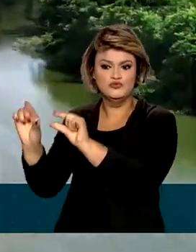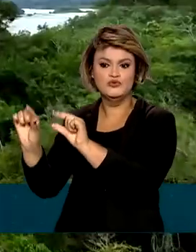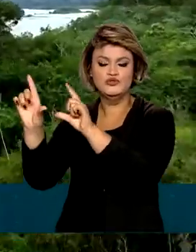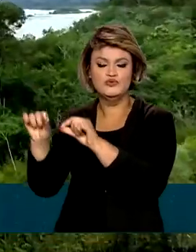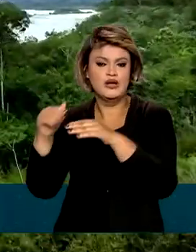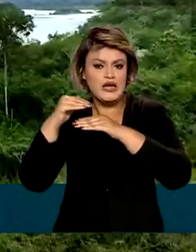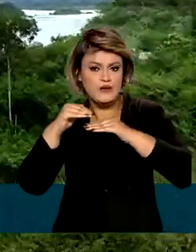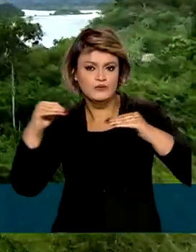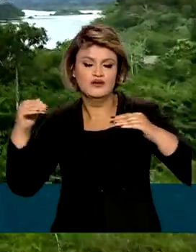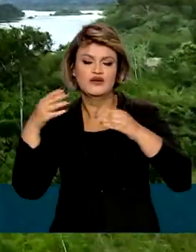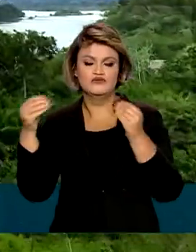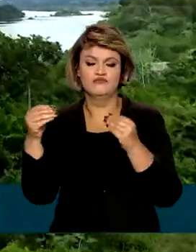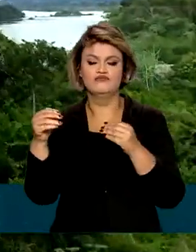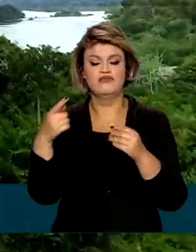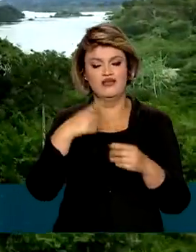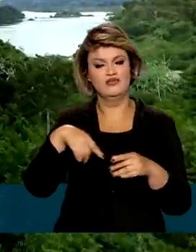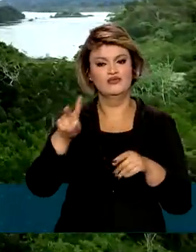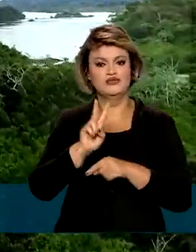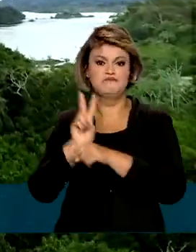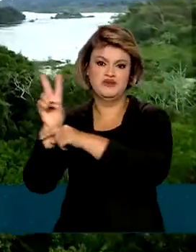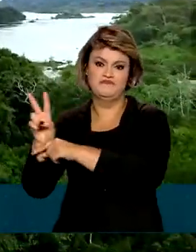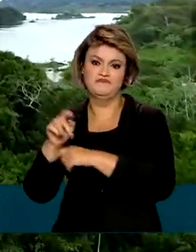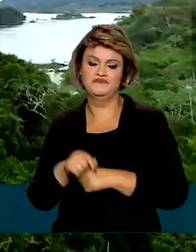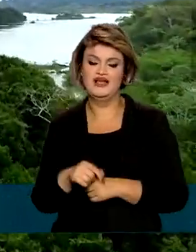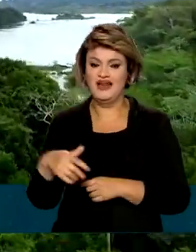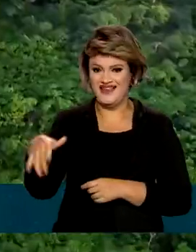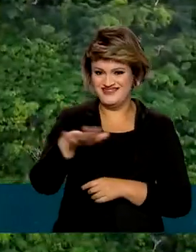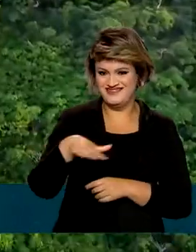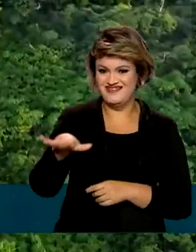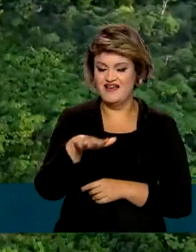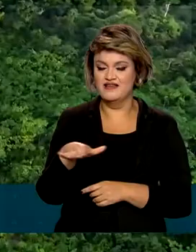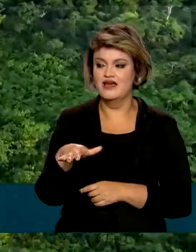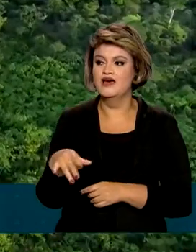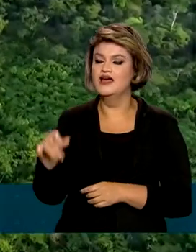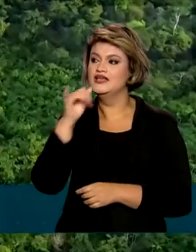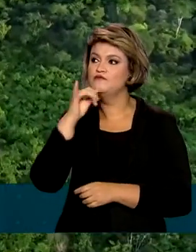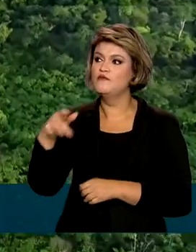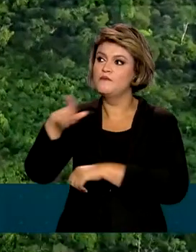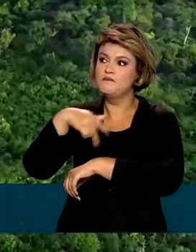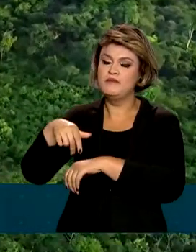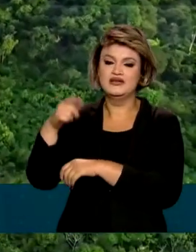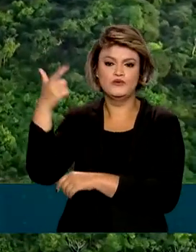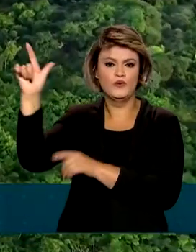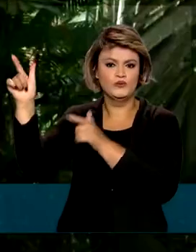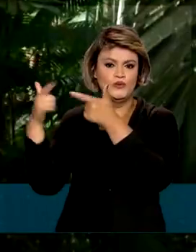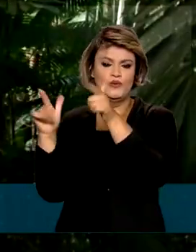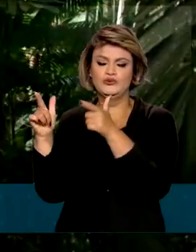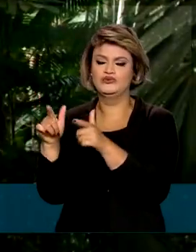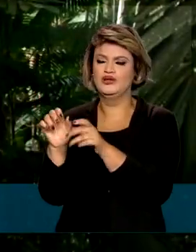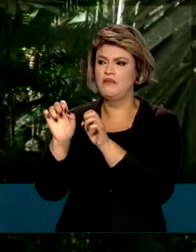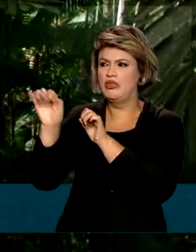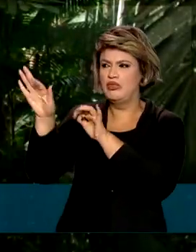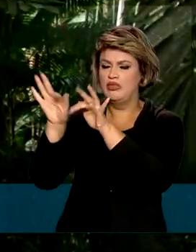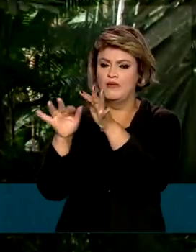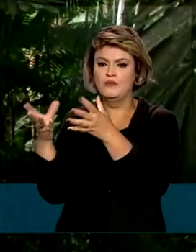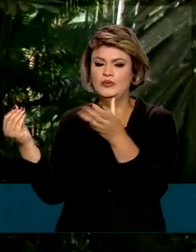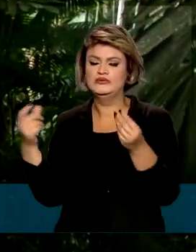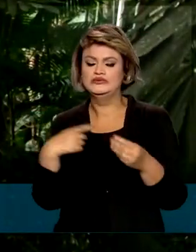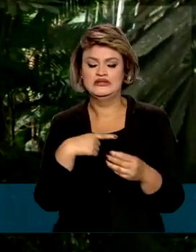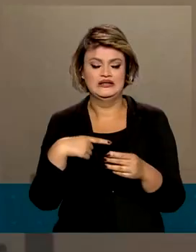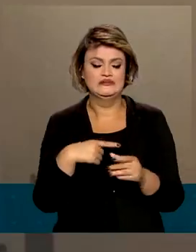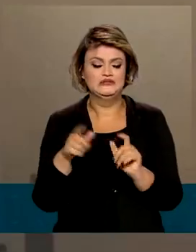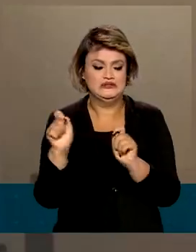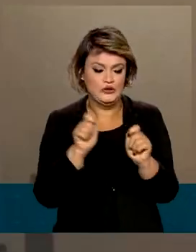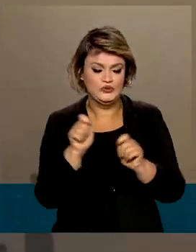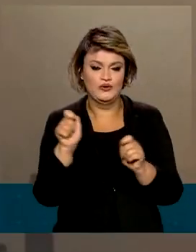neutralidade de carbono. No mercado de carbono, países que não conseguem cumprir suas metas na emissão desses gases poluentes